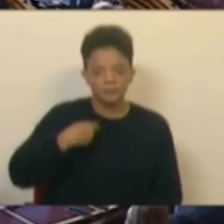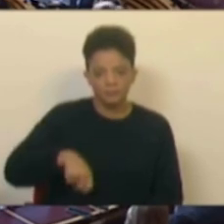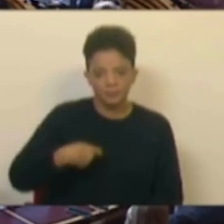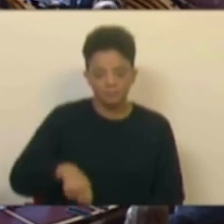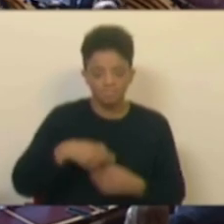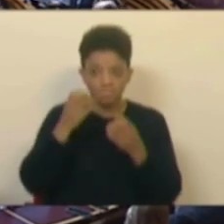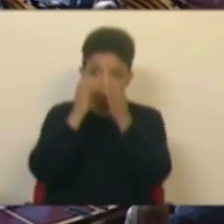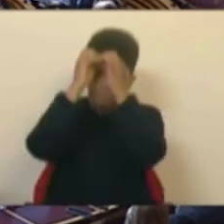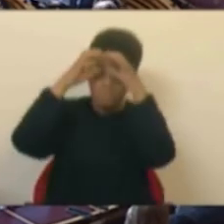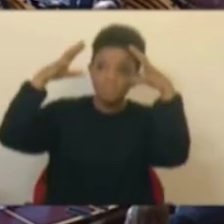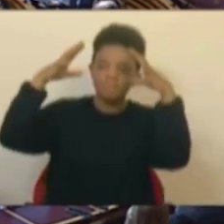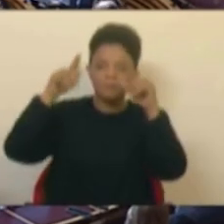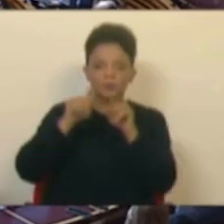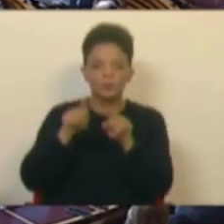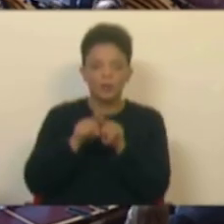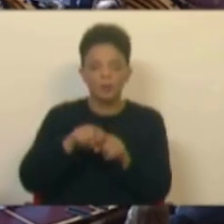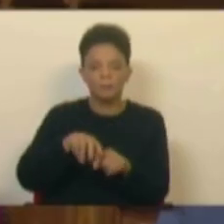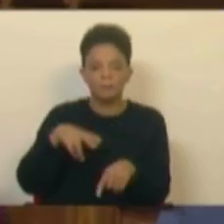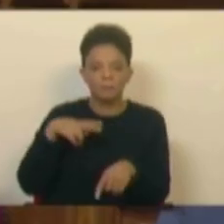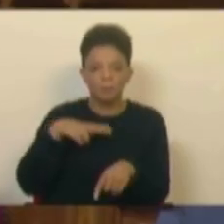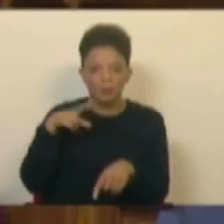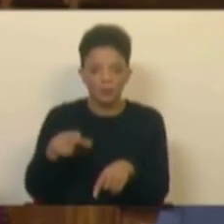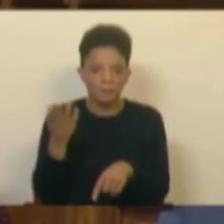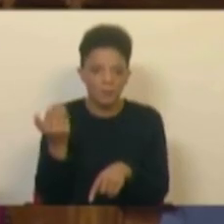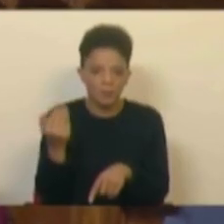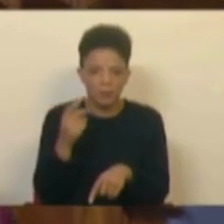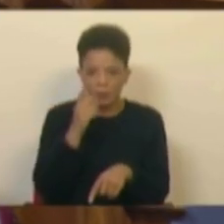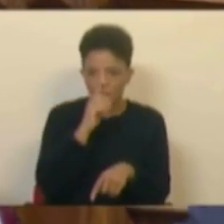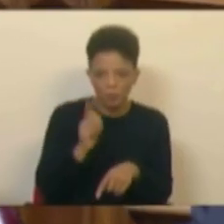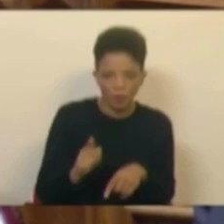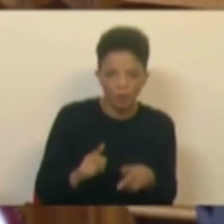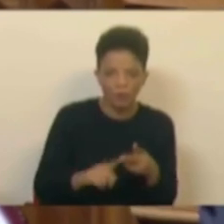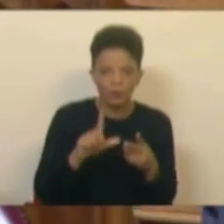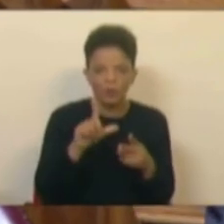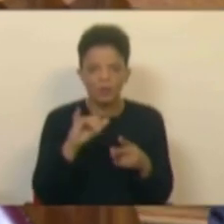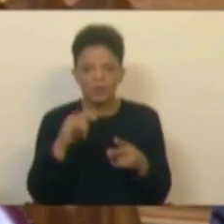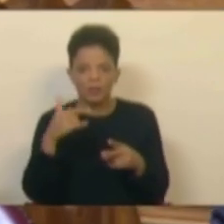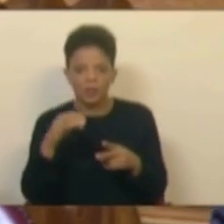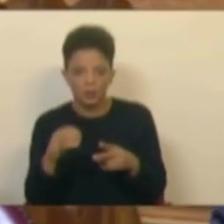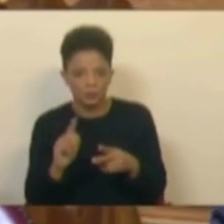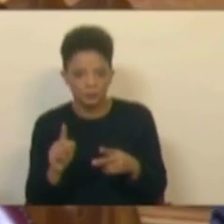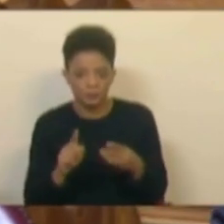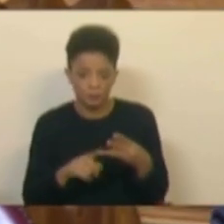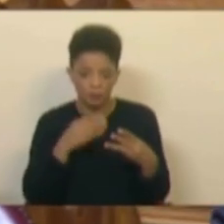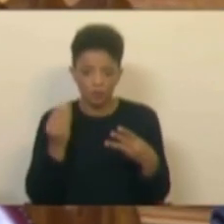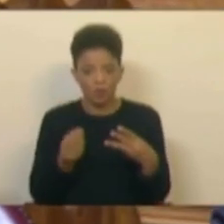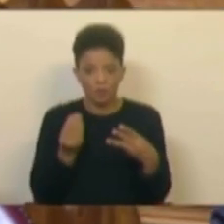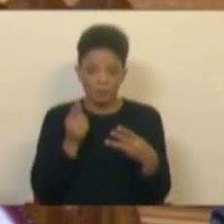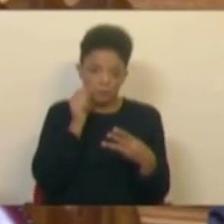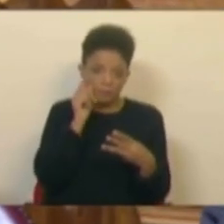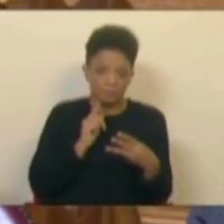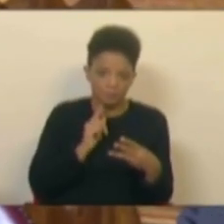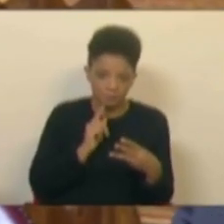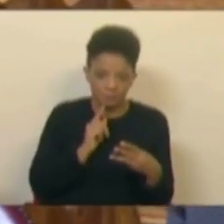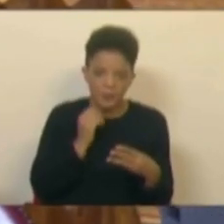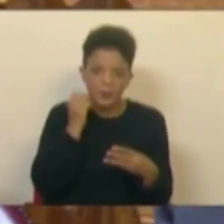Imaginemos o recurso mais escasso do país. Não é o petróleo, não é o lítio, é mesmo um jovem ou uma jovem que tenha